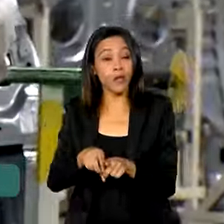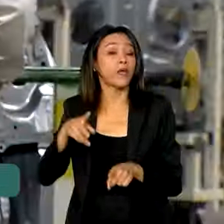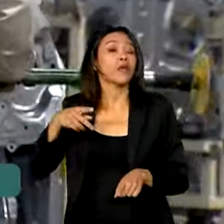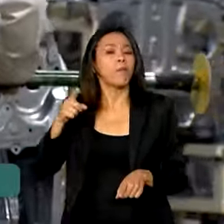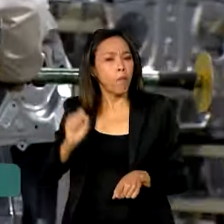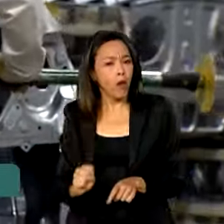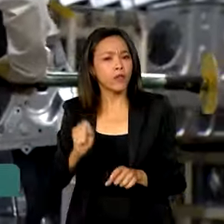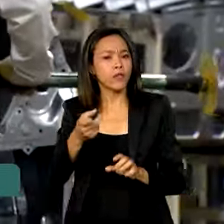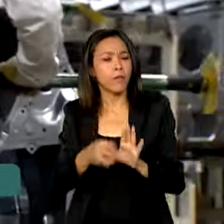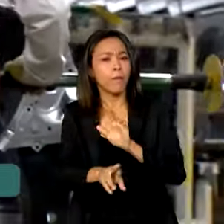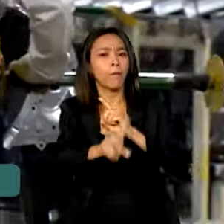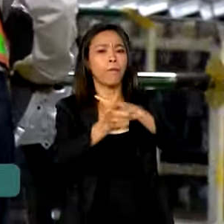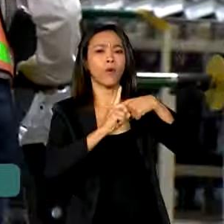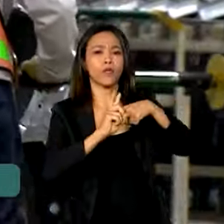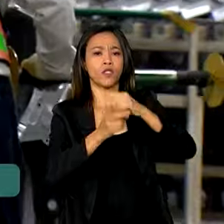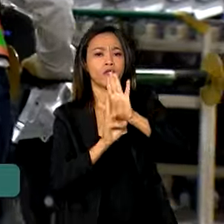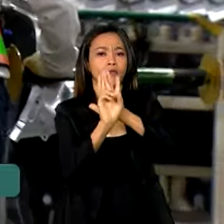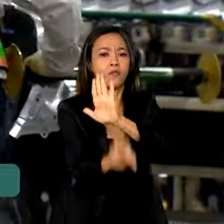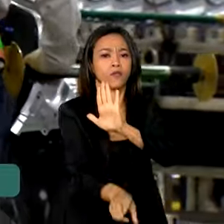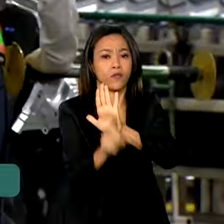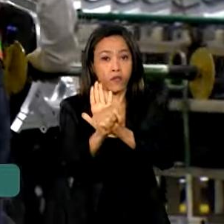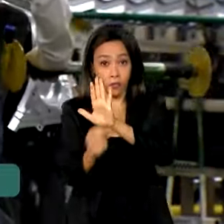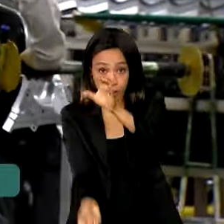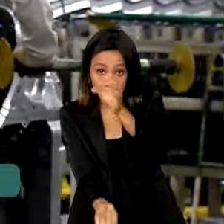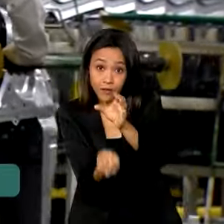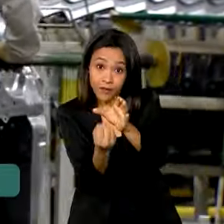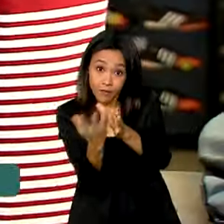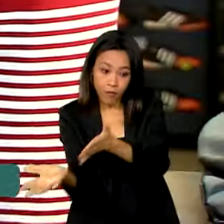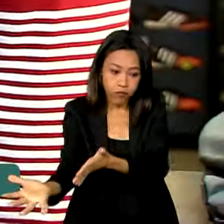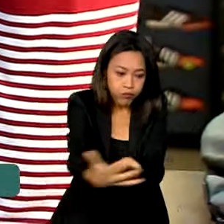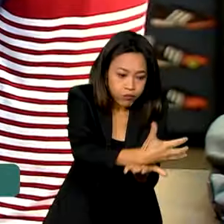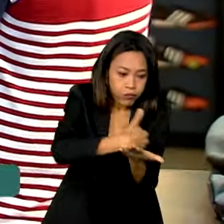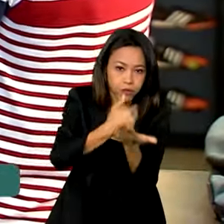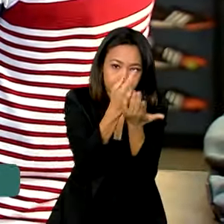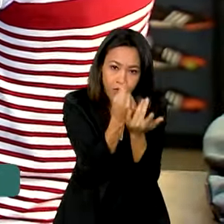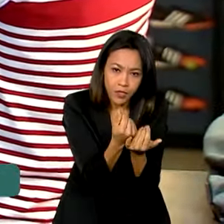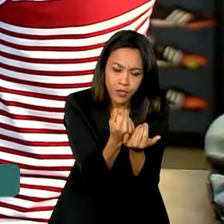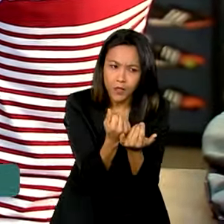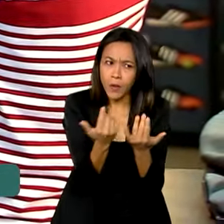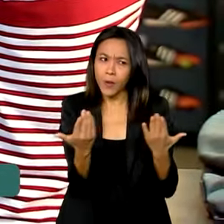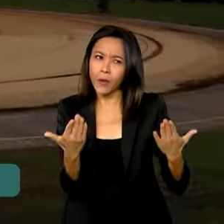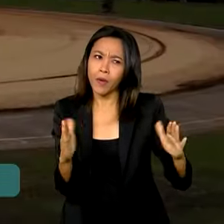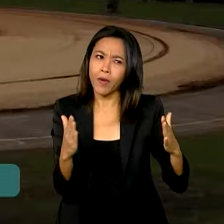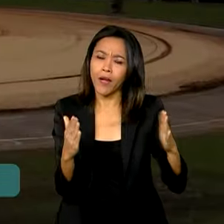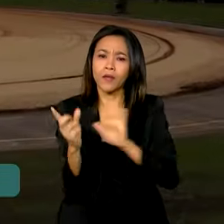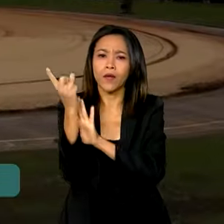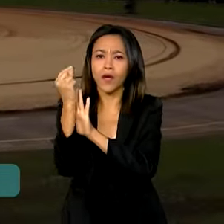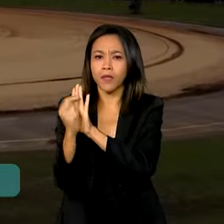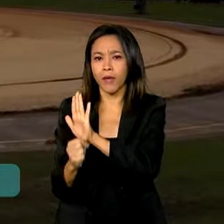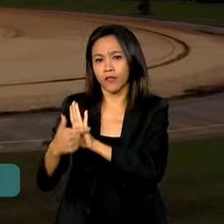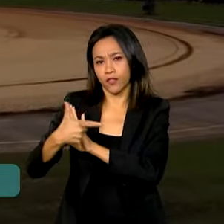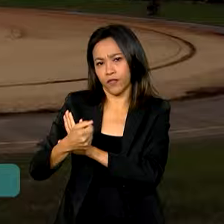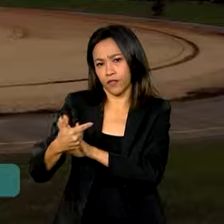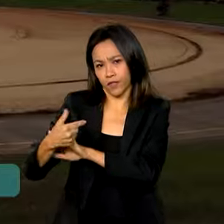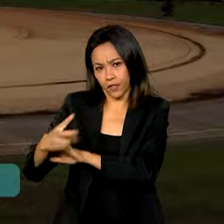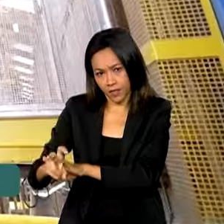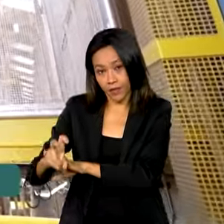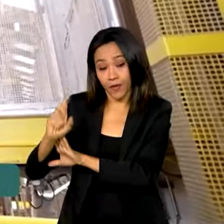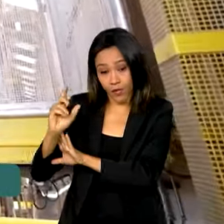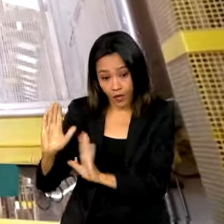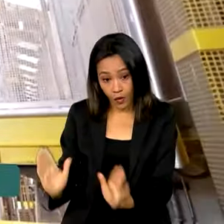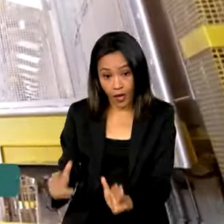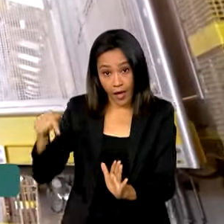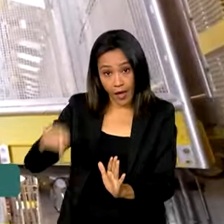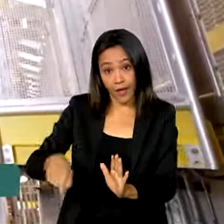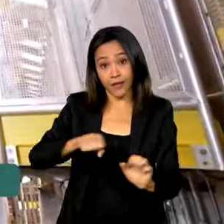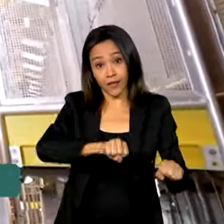ser mais positivo para a geração de receitas do governo do que o previsto no orçamento de 2025, entregue essa